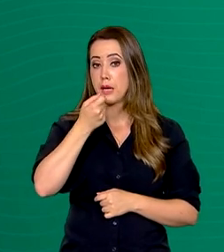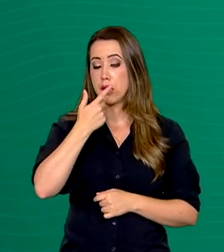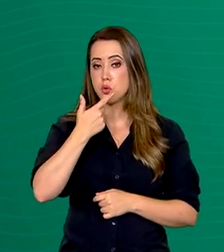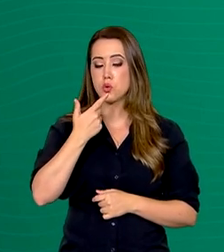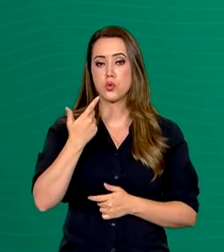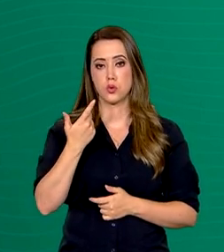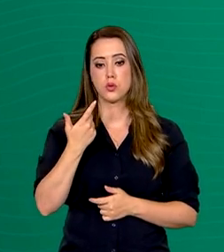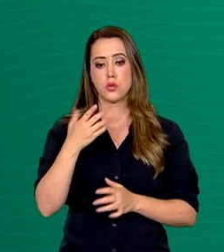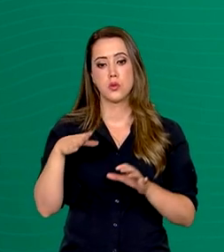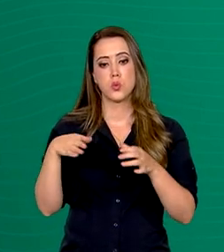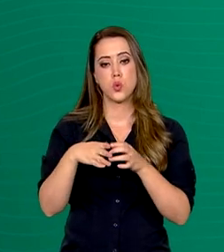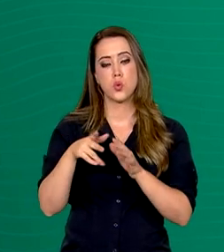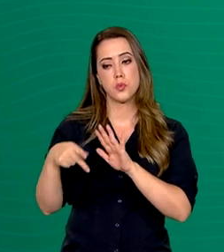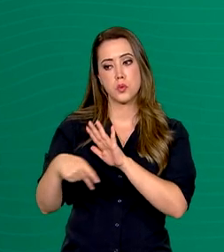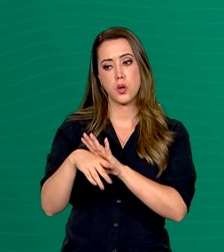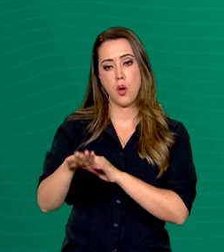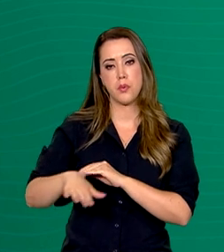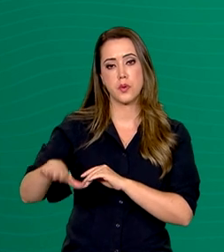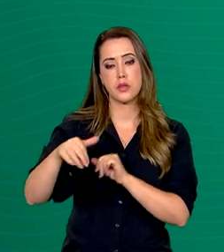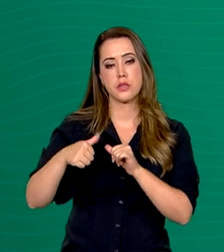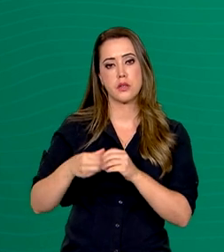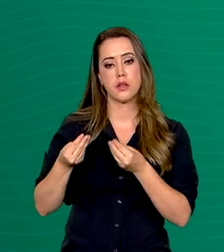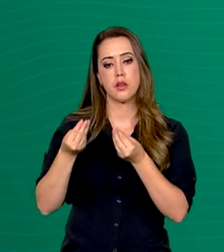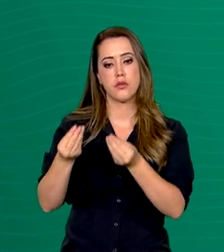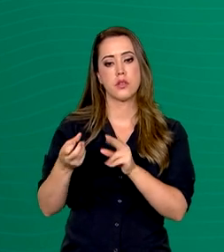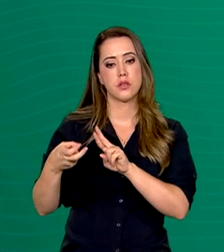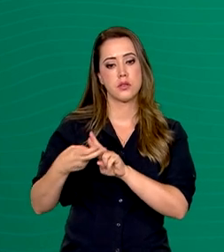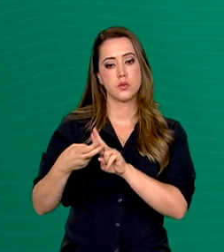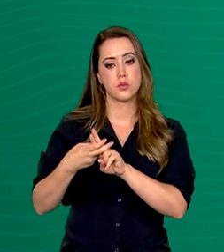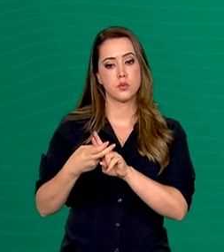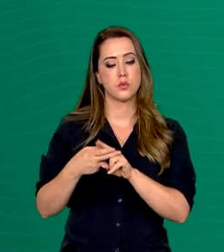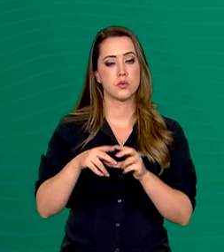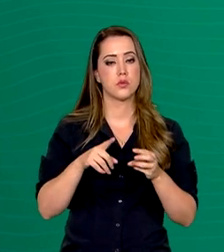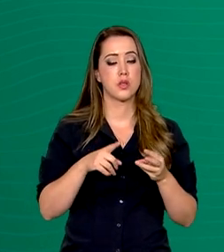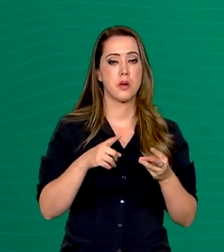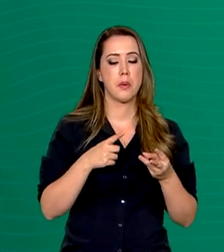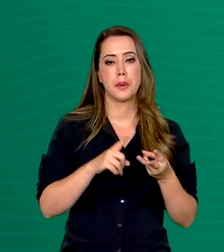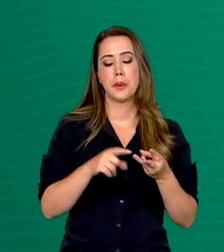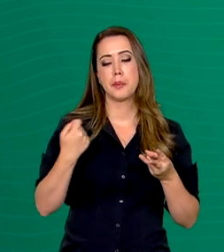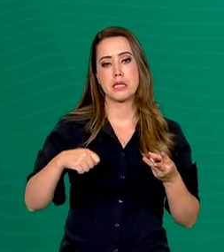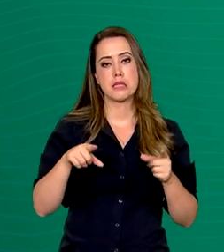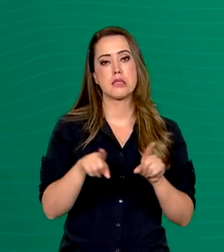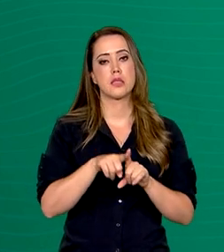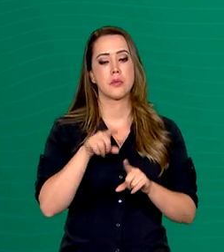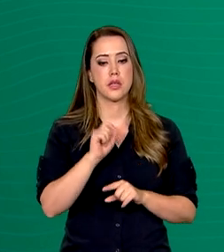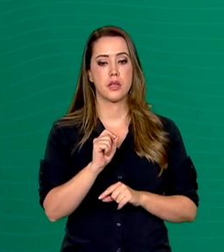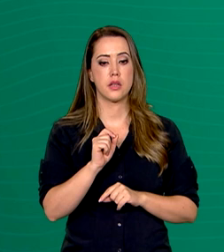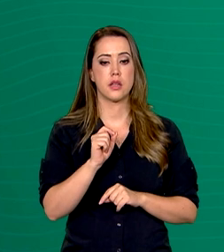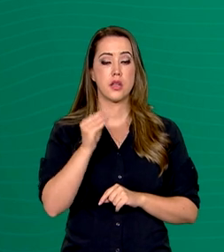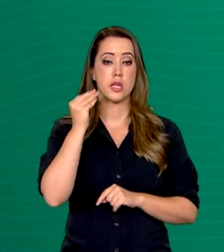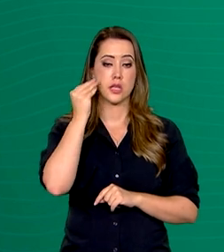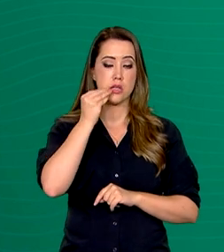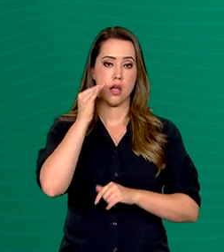dos antivirais, para grupos específicos que está disponível no nosso sistema único de saúde, a necessidade de teste, de